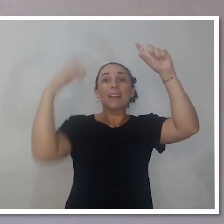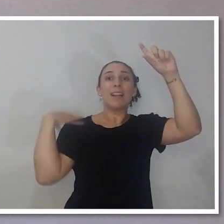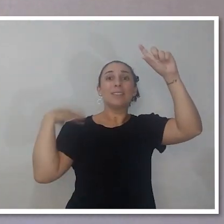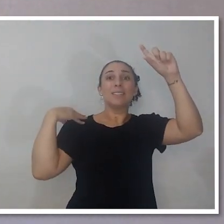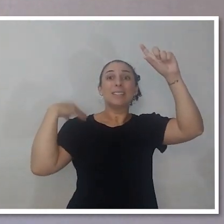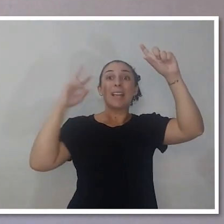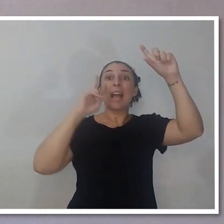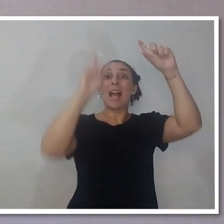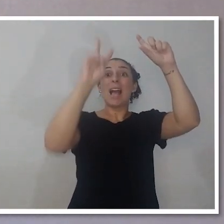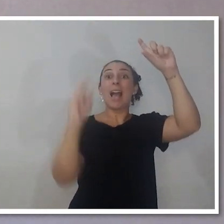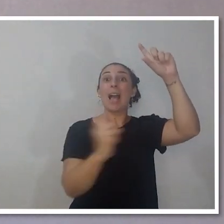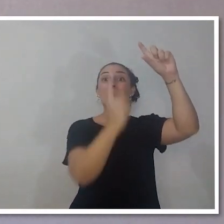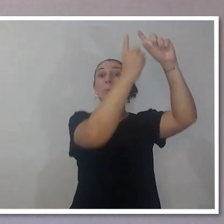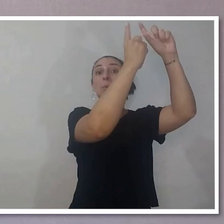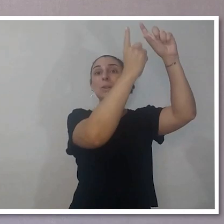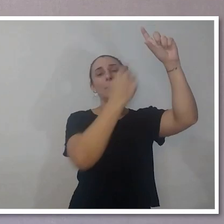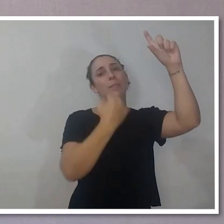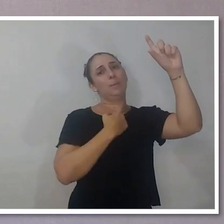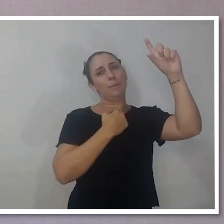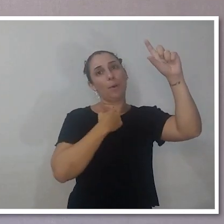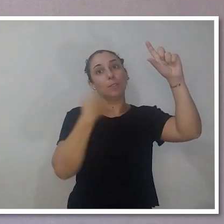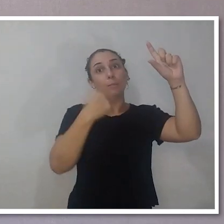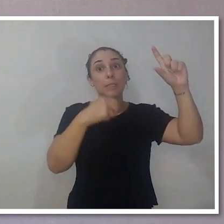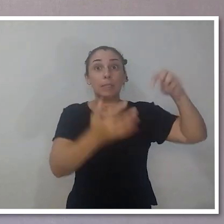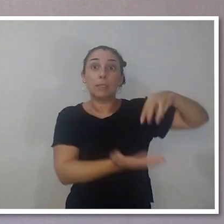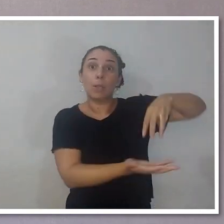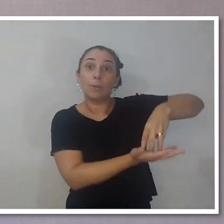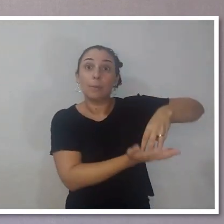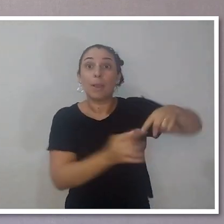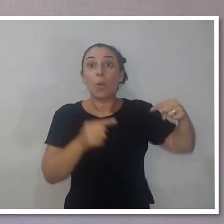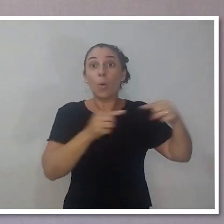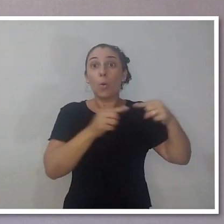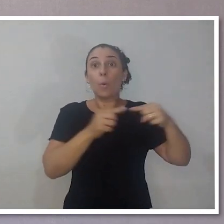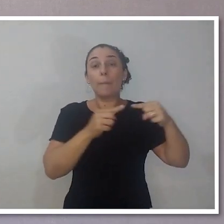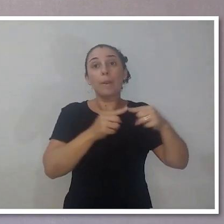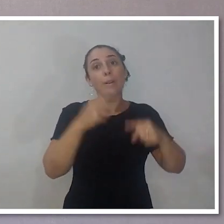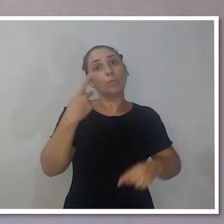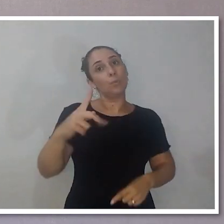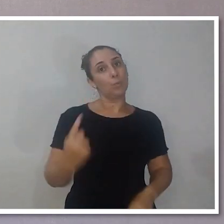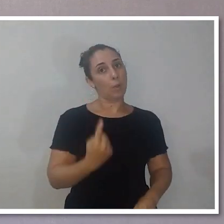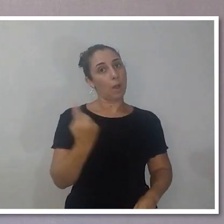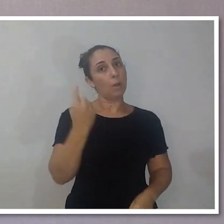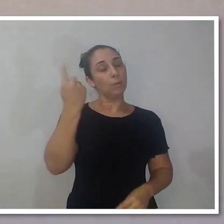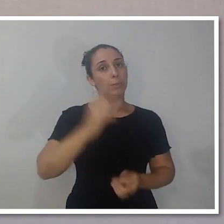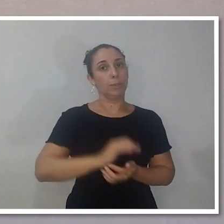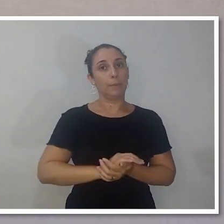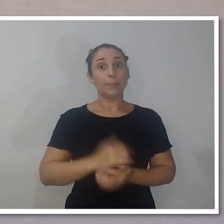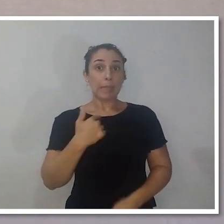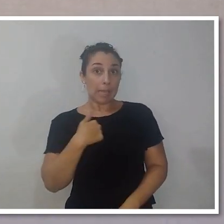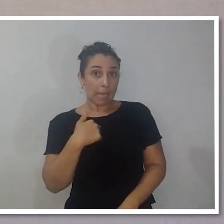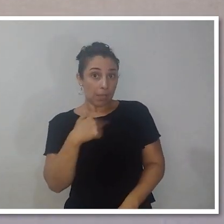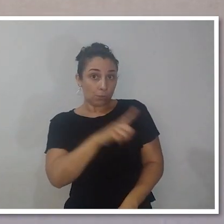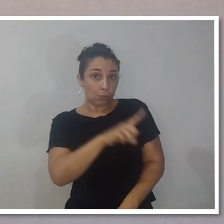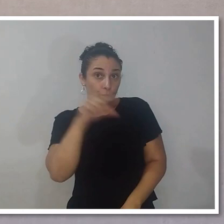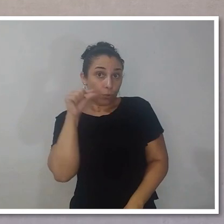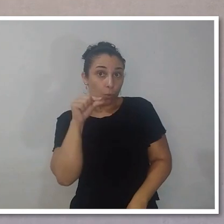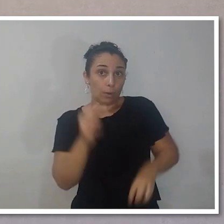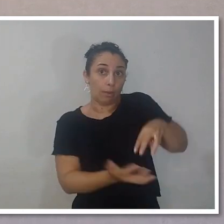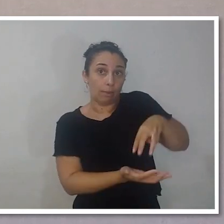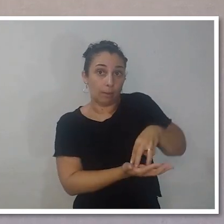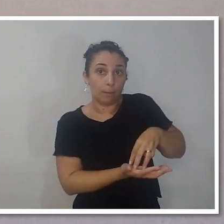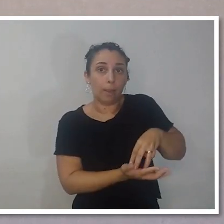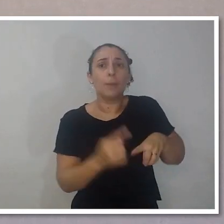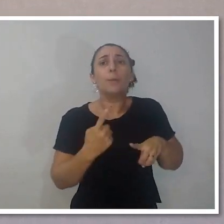abaixar para você poder olhar o visor da câmera quando você estiver fotografando algo que está no alto. Eu escolhi esse